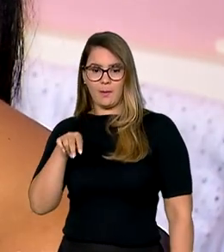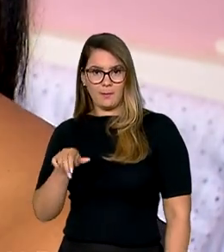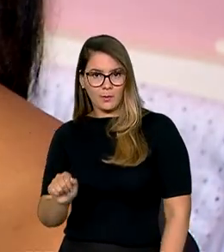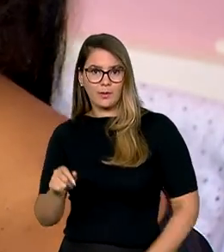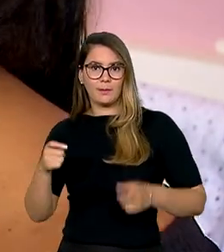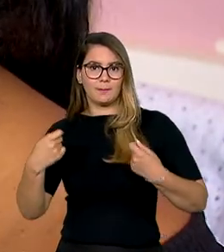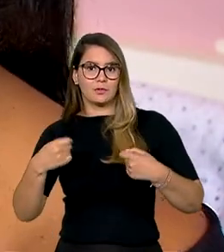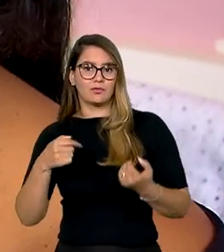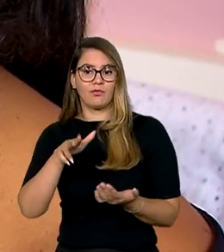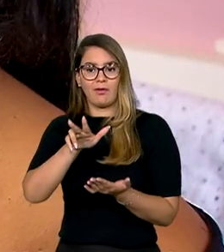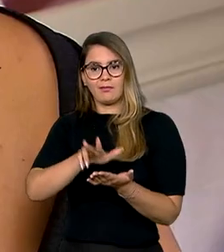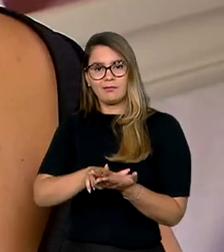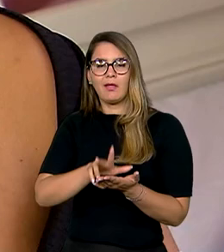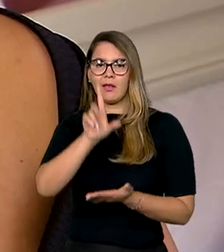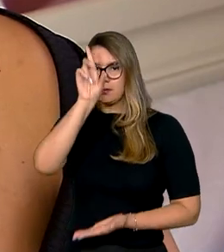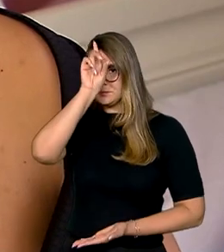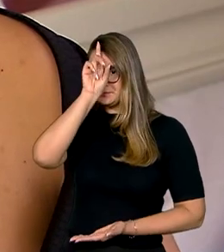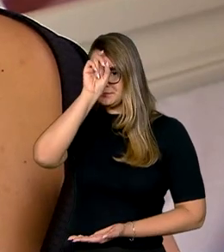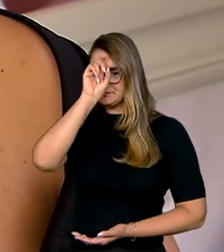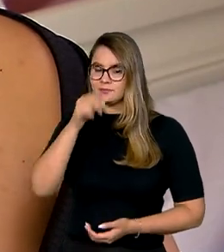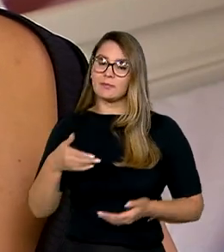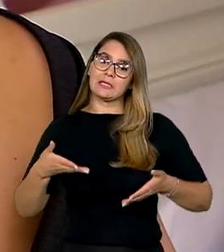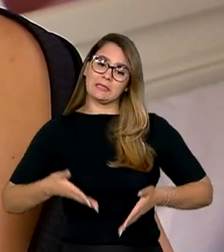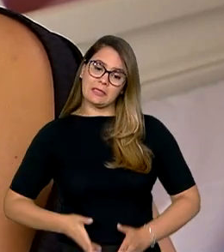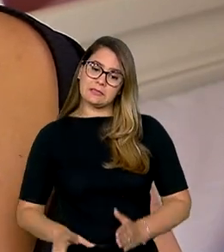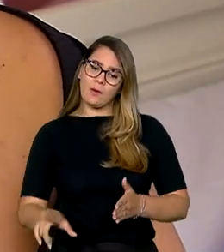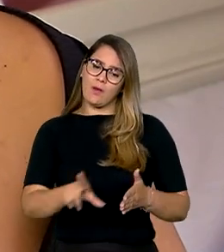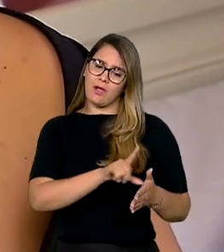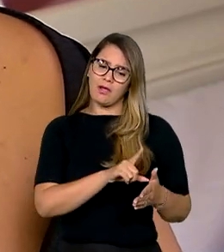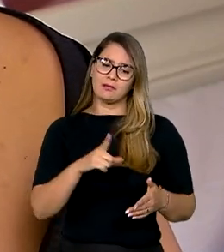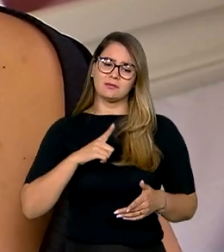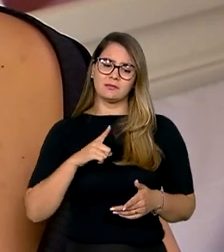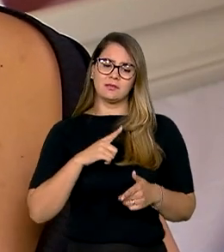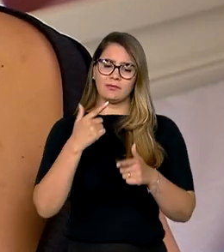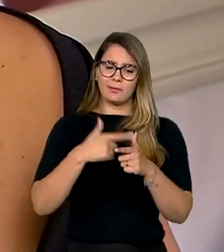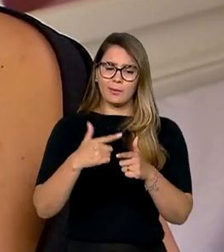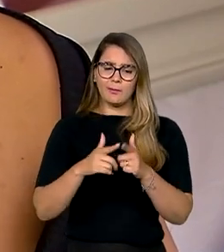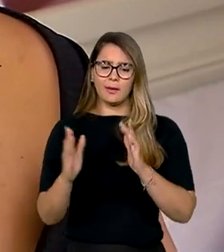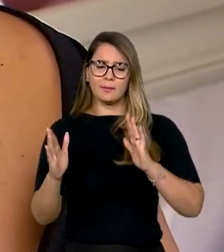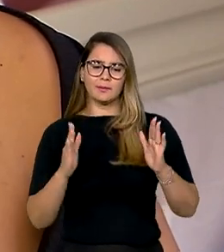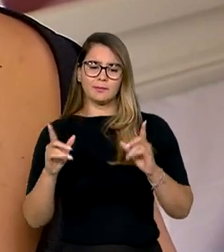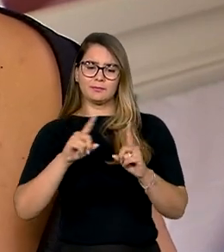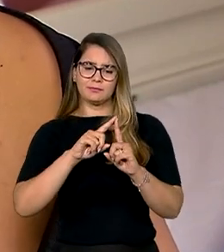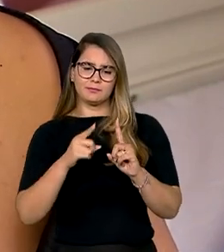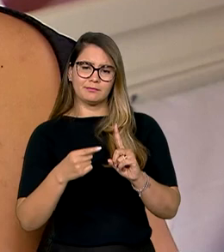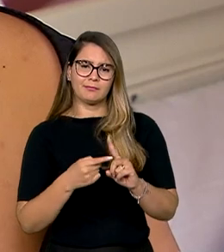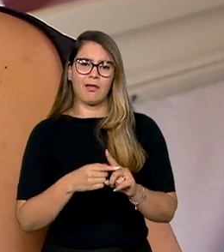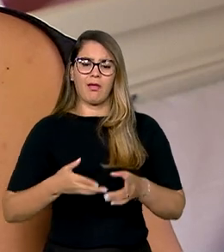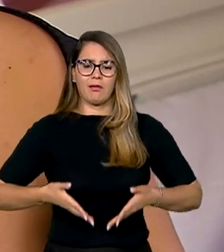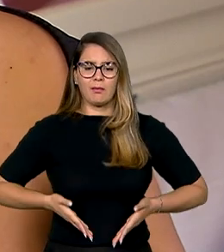internada no hospital. Ela nasceu prematura, tive vários problemas na gestação, a bolsa